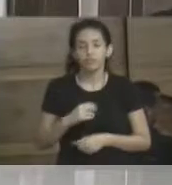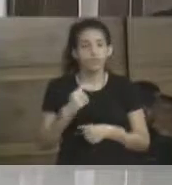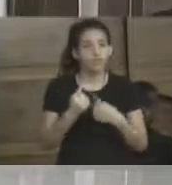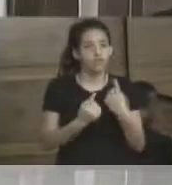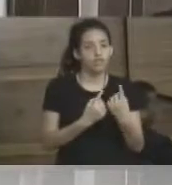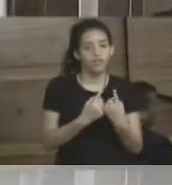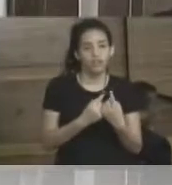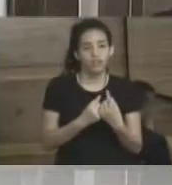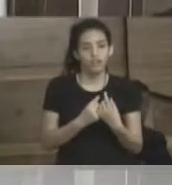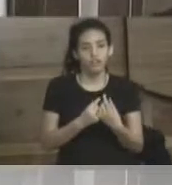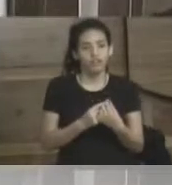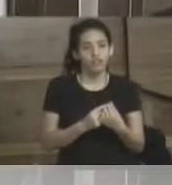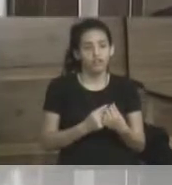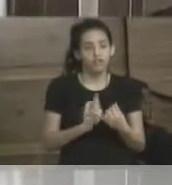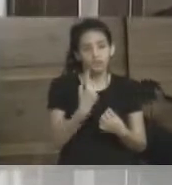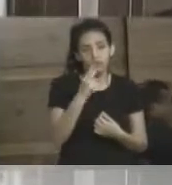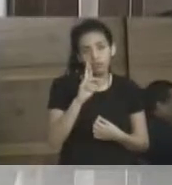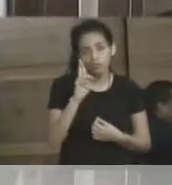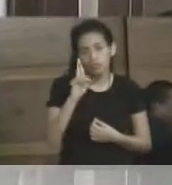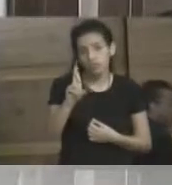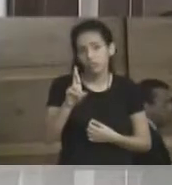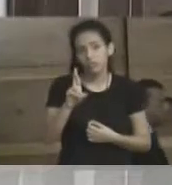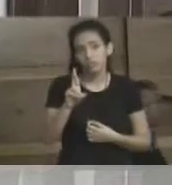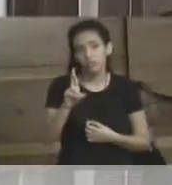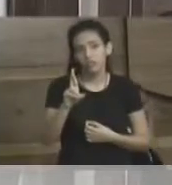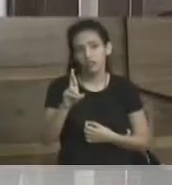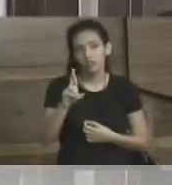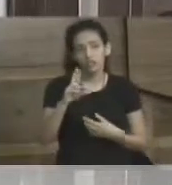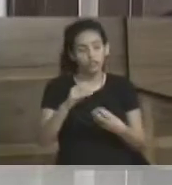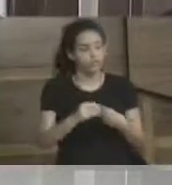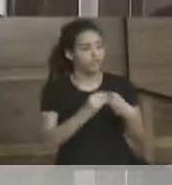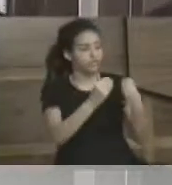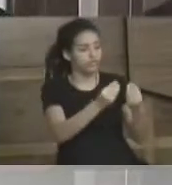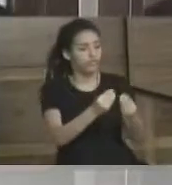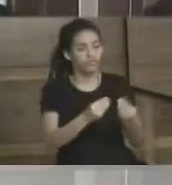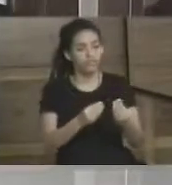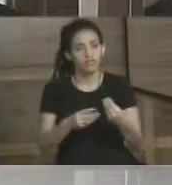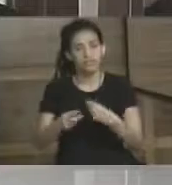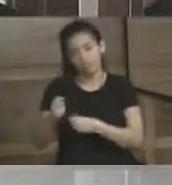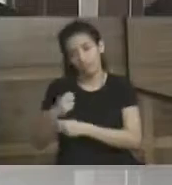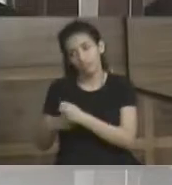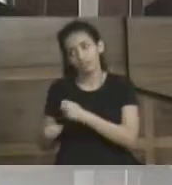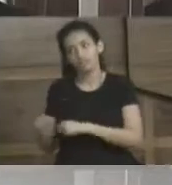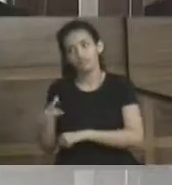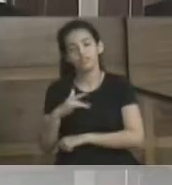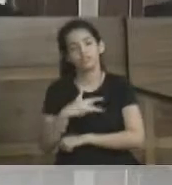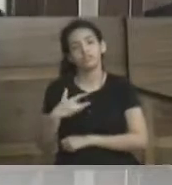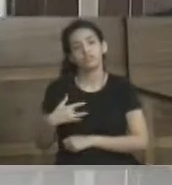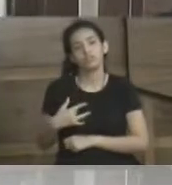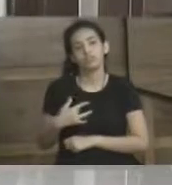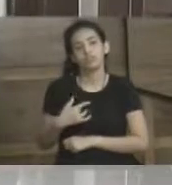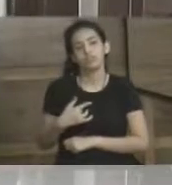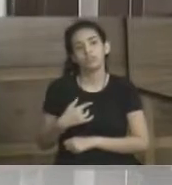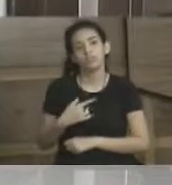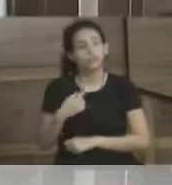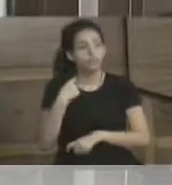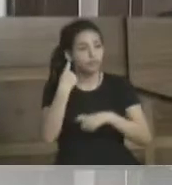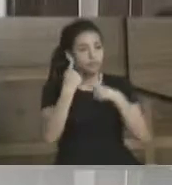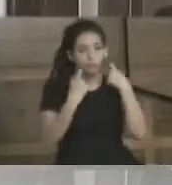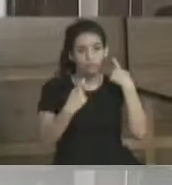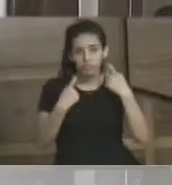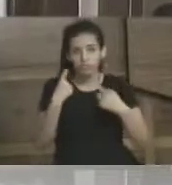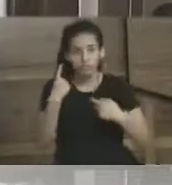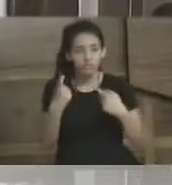você investe em saneamento básico são quatro reais que você economiza na saúde. Se o momento não é contenção de despesas, se o momento não é que a gente